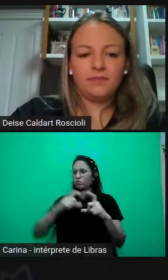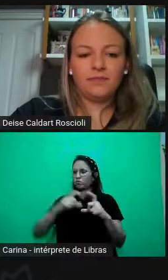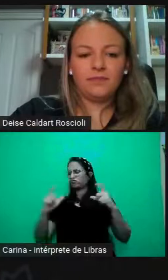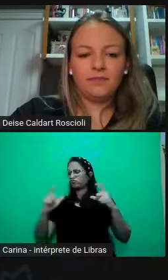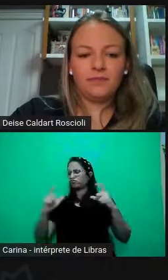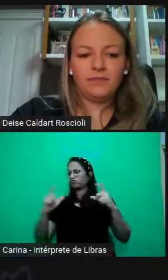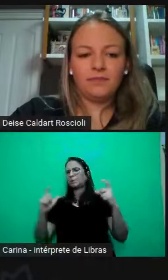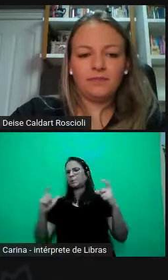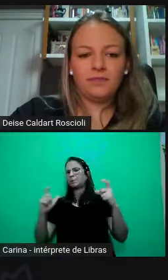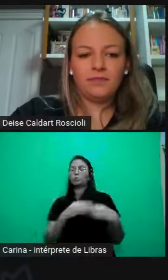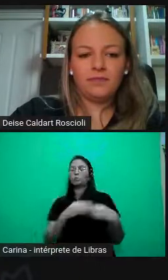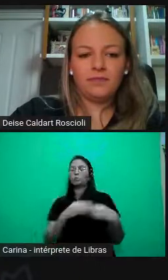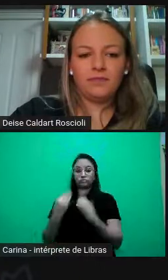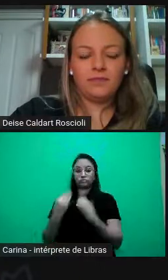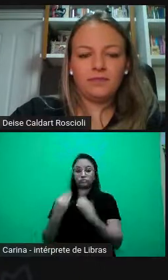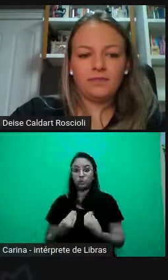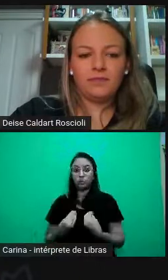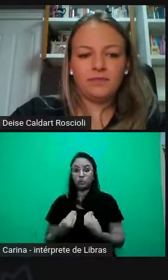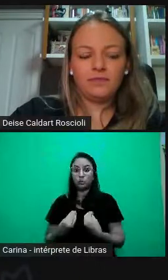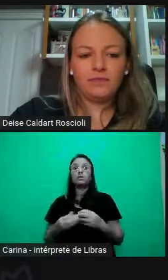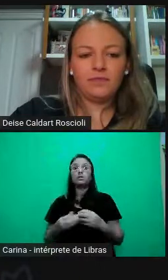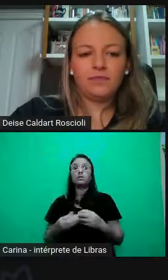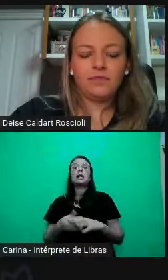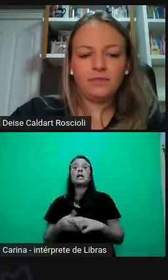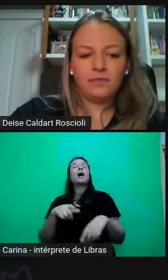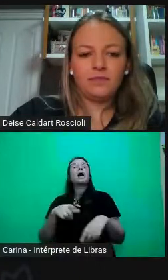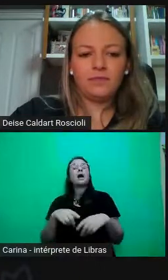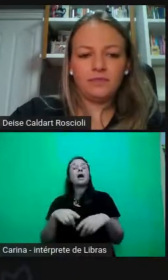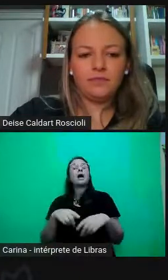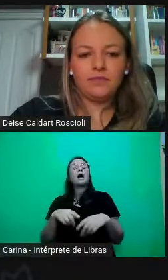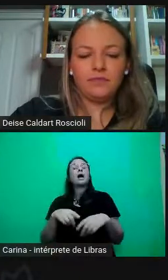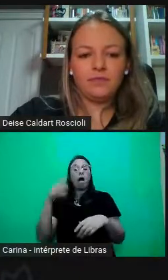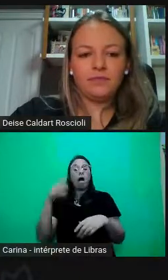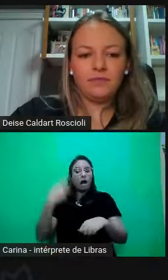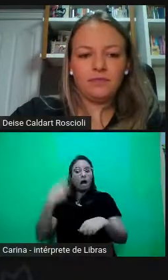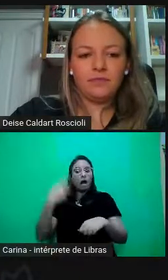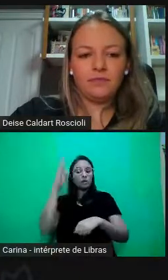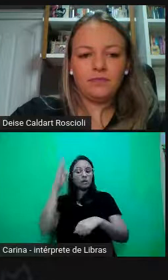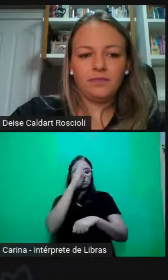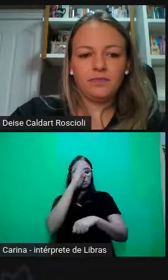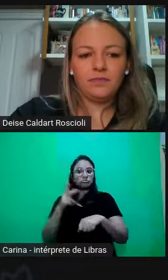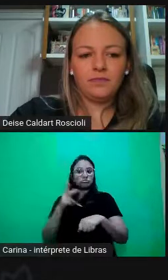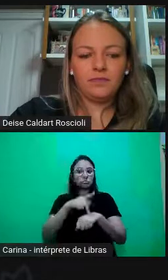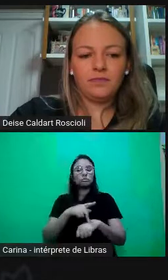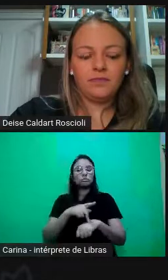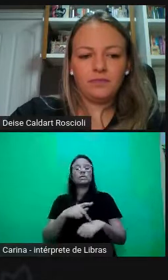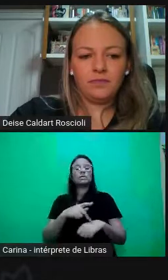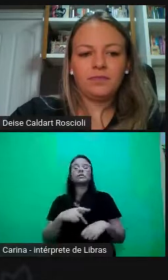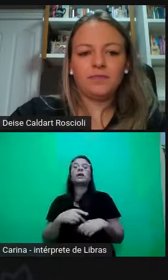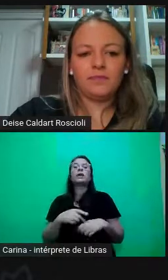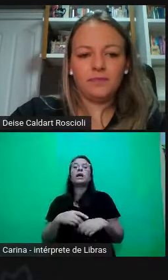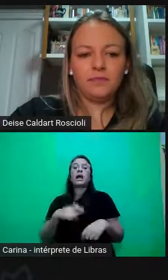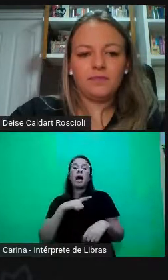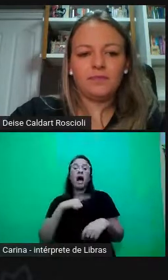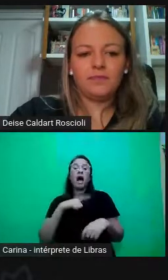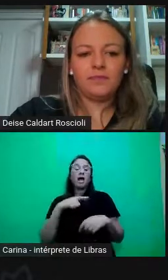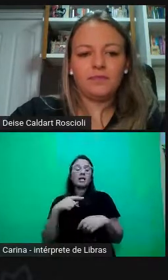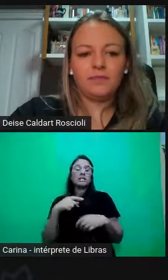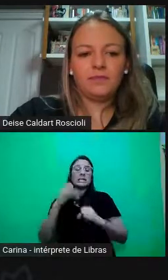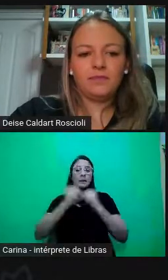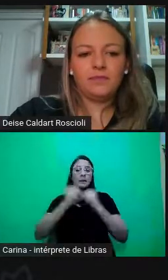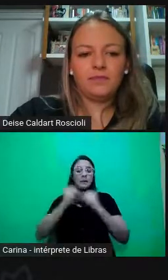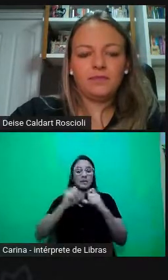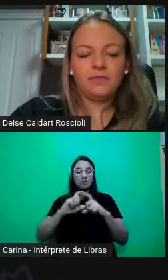para o nosso país a partir das multinacionais, então as empresas multinacionais trouxeram com muita força isso. Hoje, as empresas de